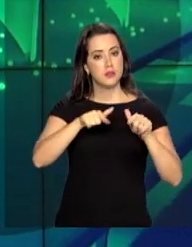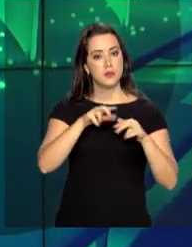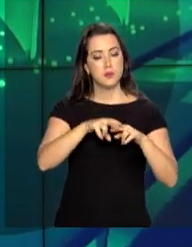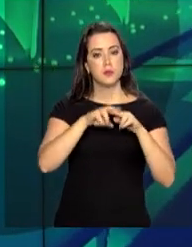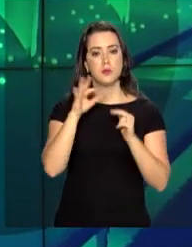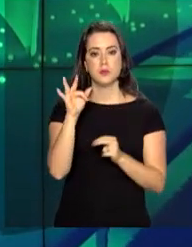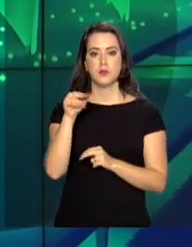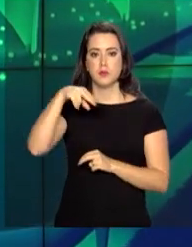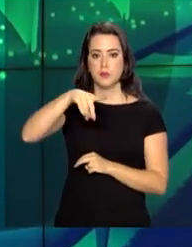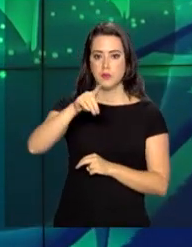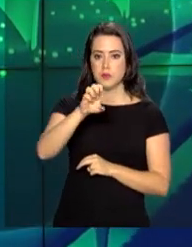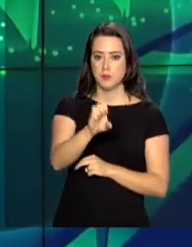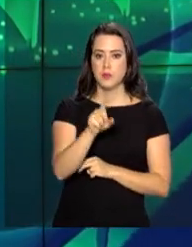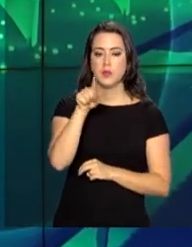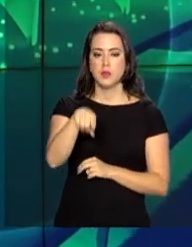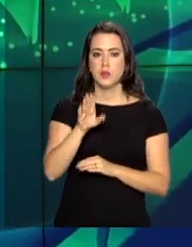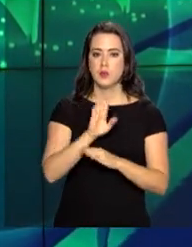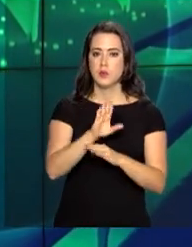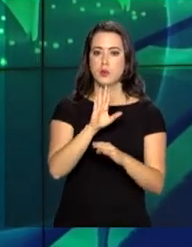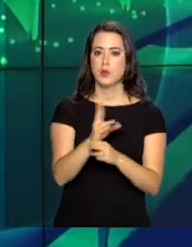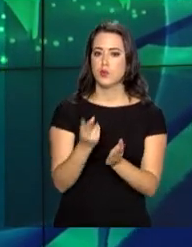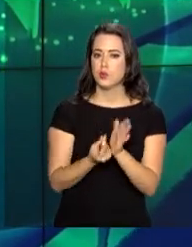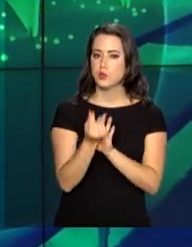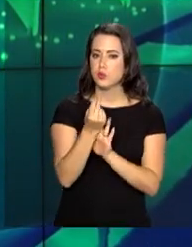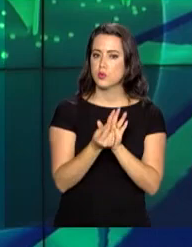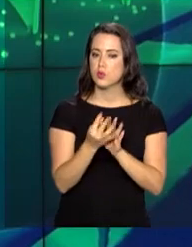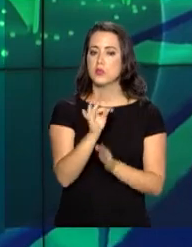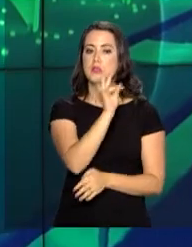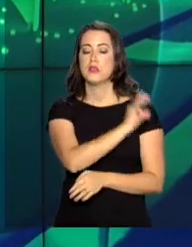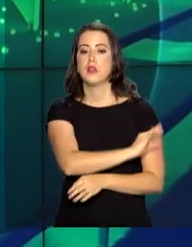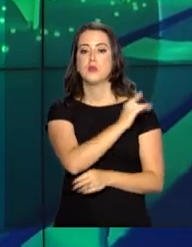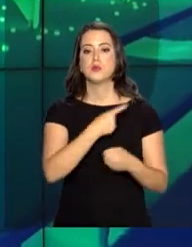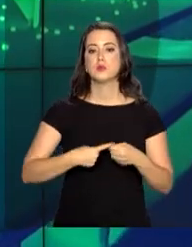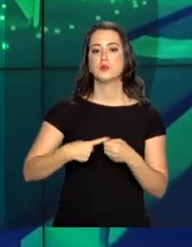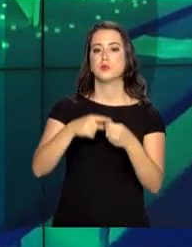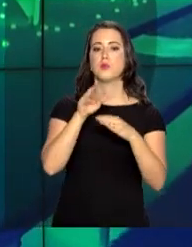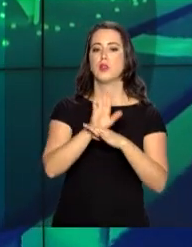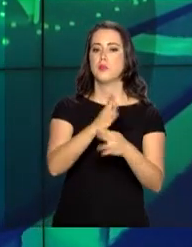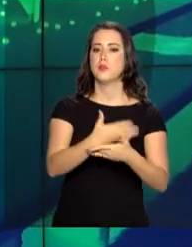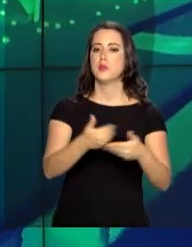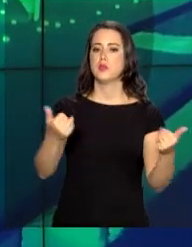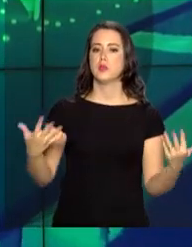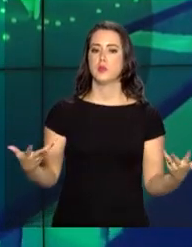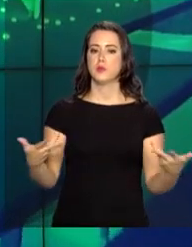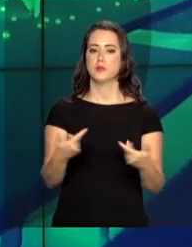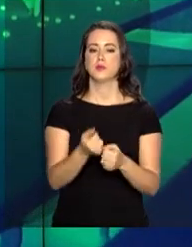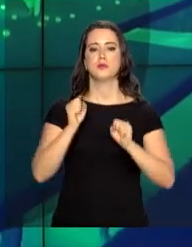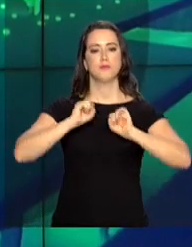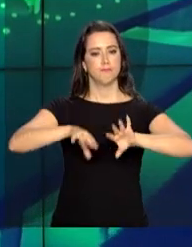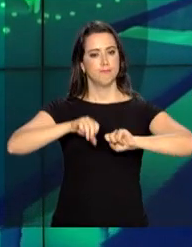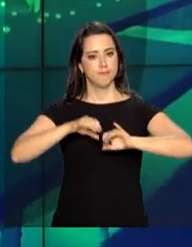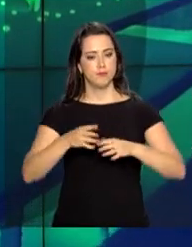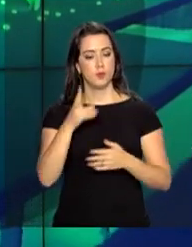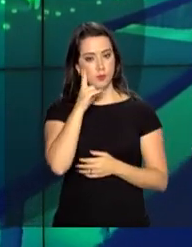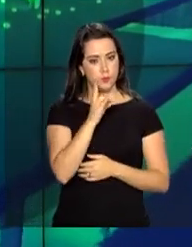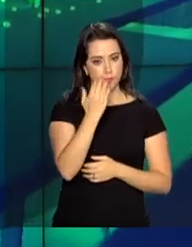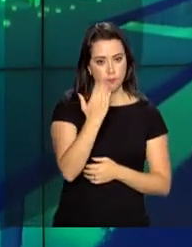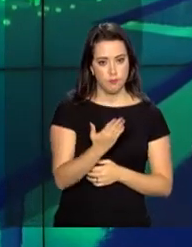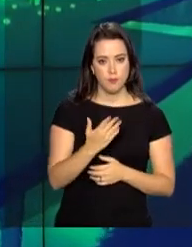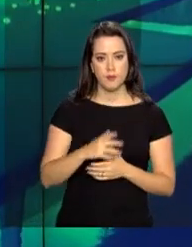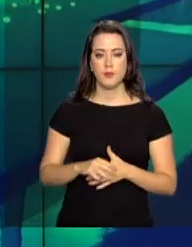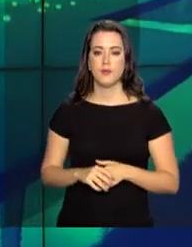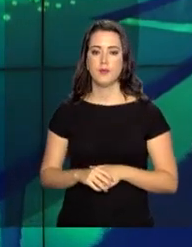por meio do FNDE, que com auxílio financeiro e técnico aos municípios ajuda a melhorar a qualidade da educação.